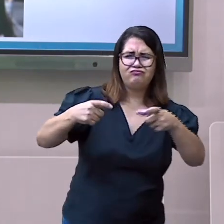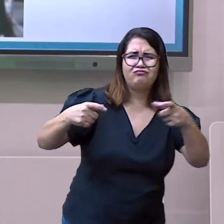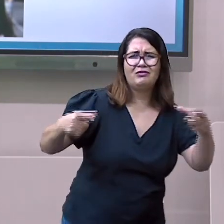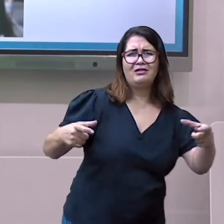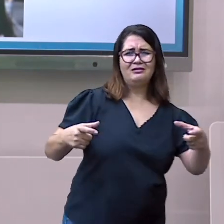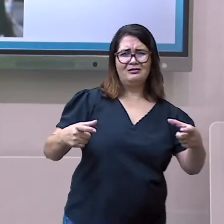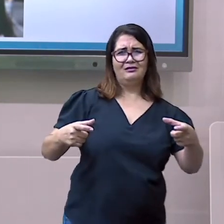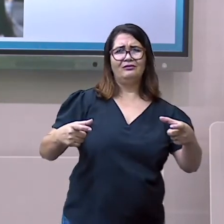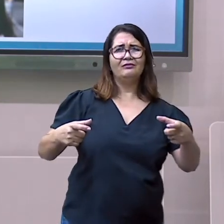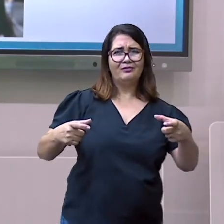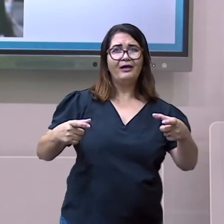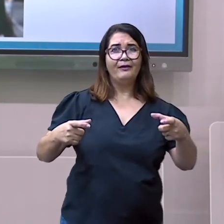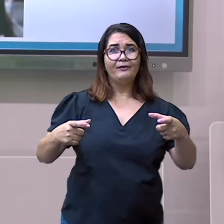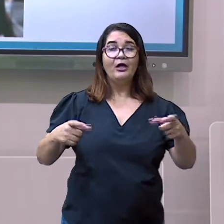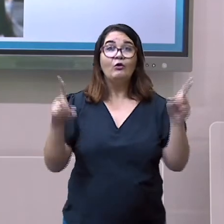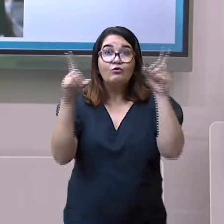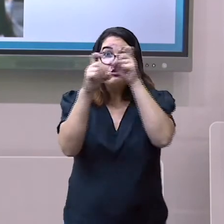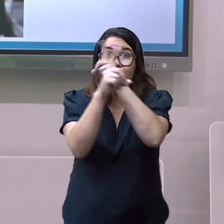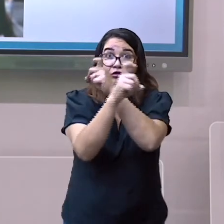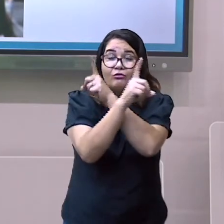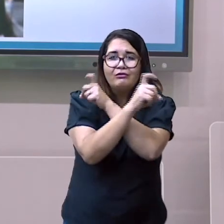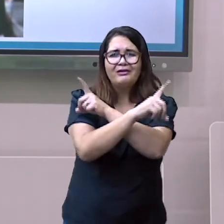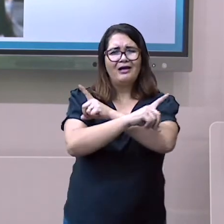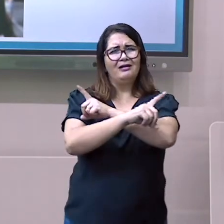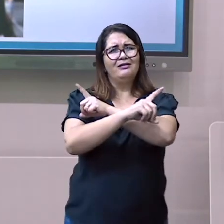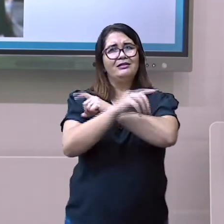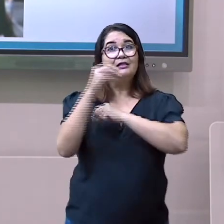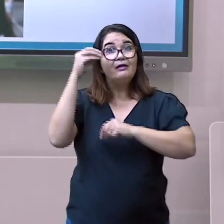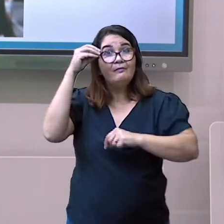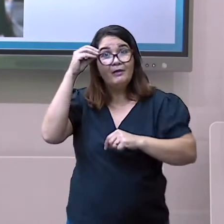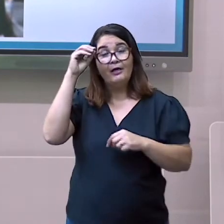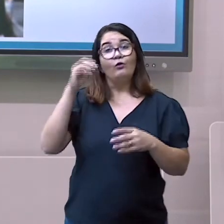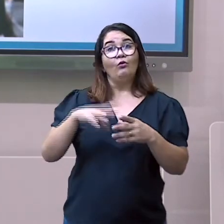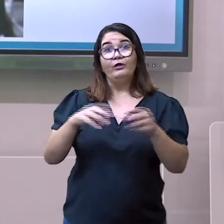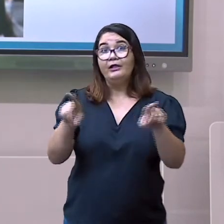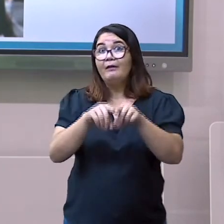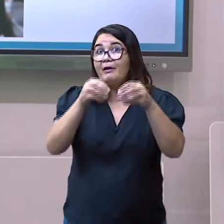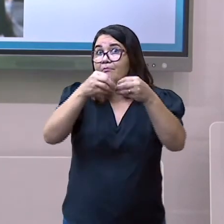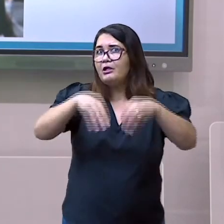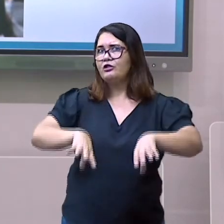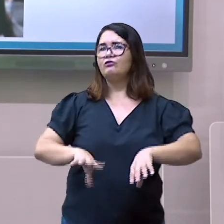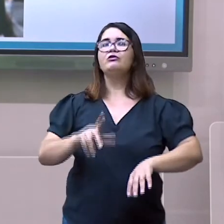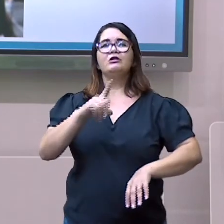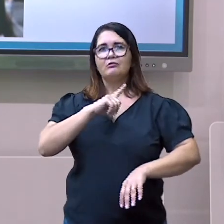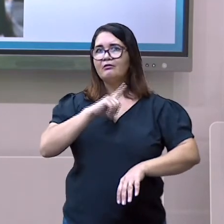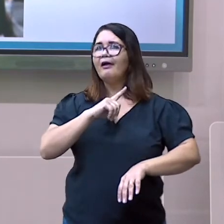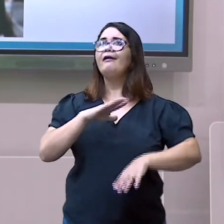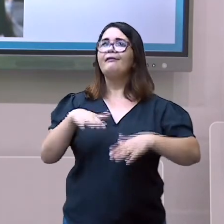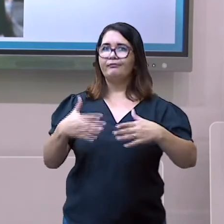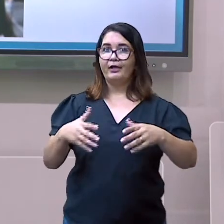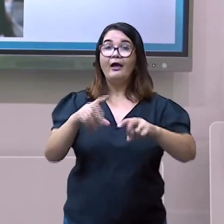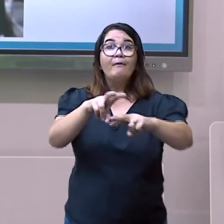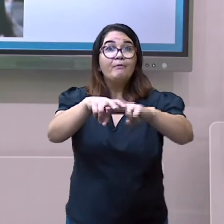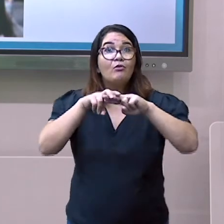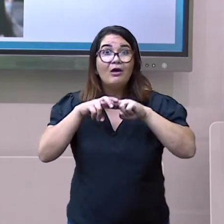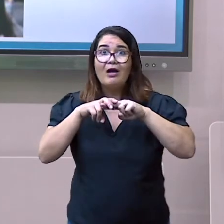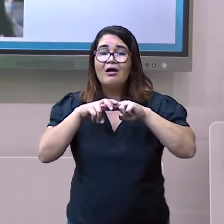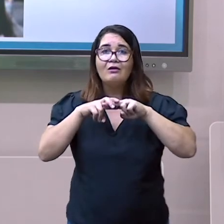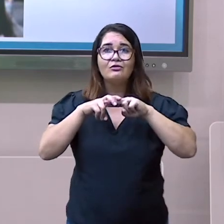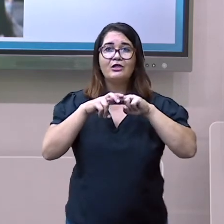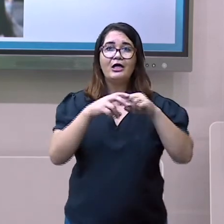ambientais. Agora que falamos sobre todo o nosso conteúdo, vamos a uma